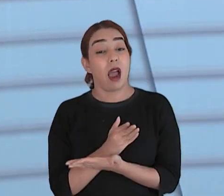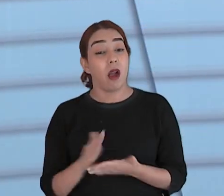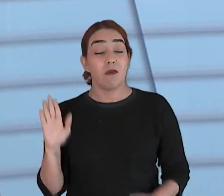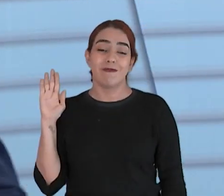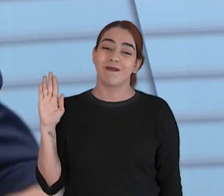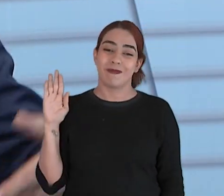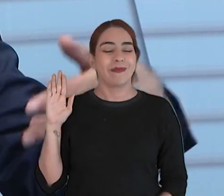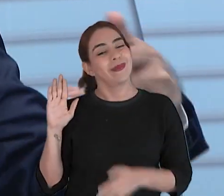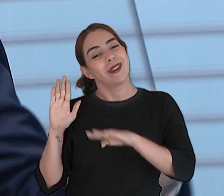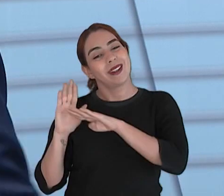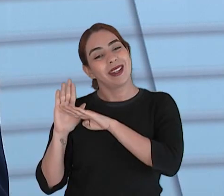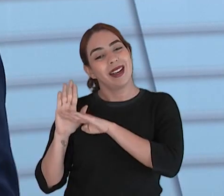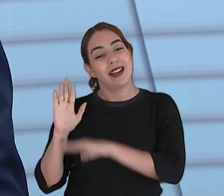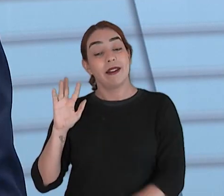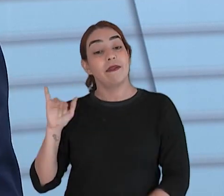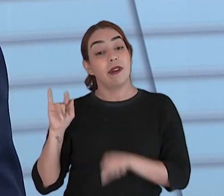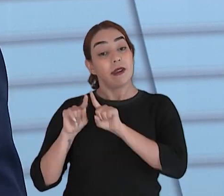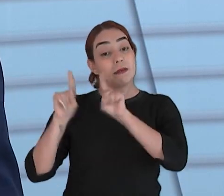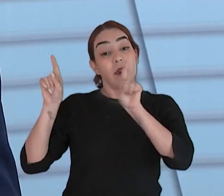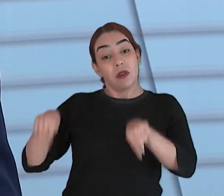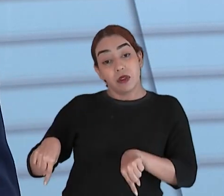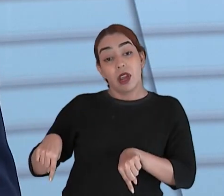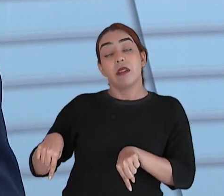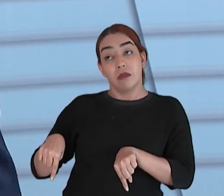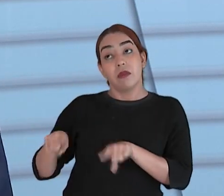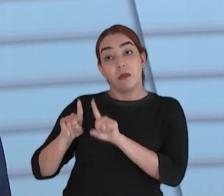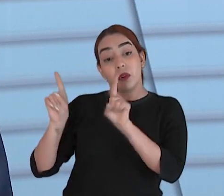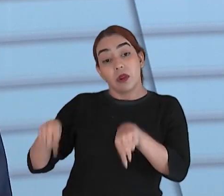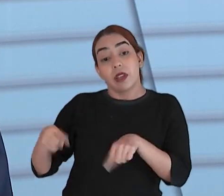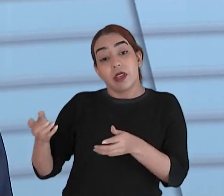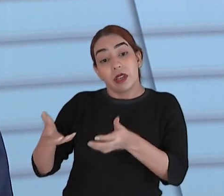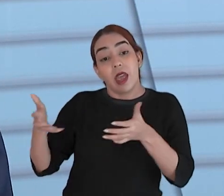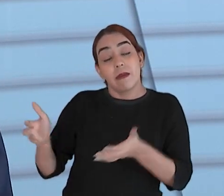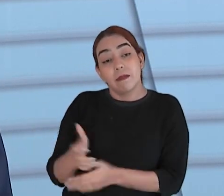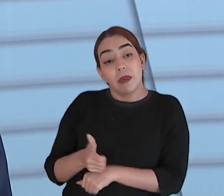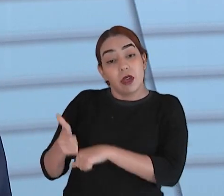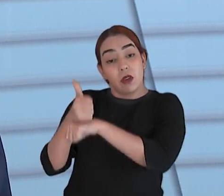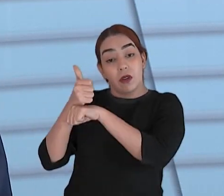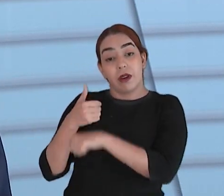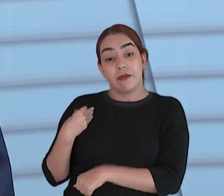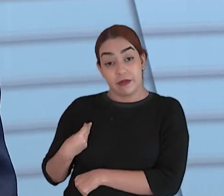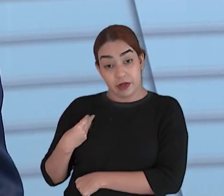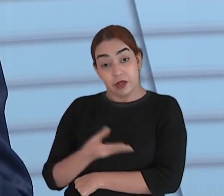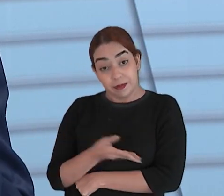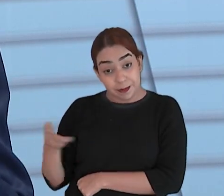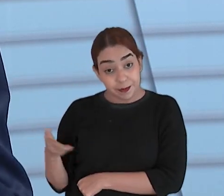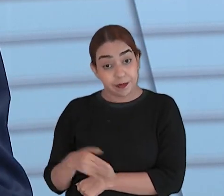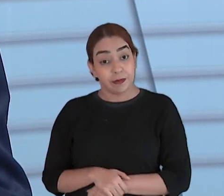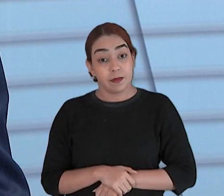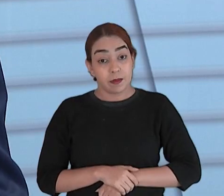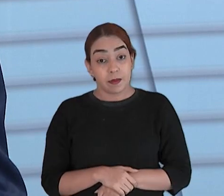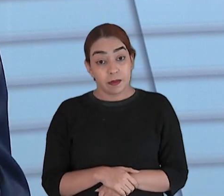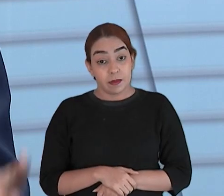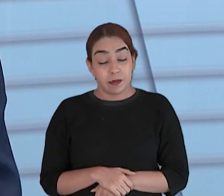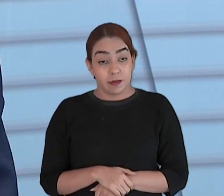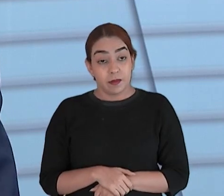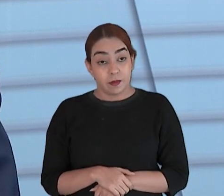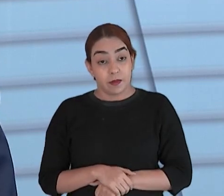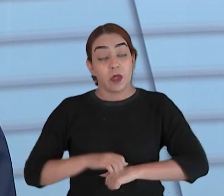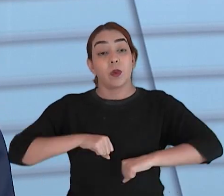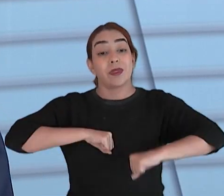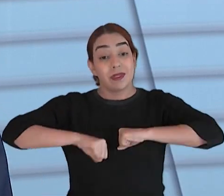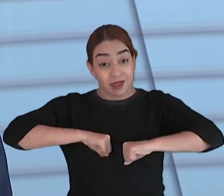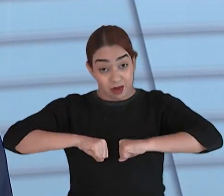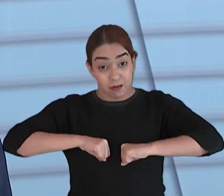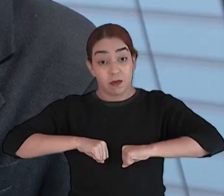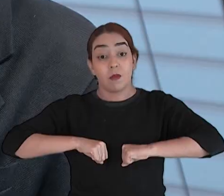a apresentar algum projeto para poder melhorar a vida dessas pessoas então eu acho que o debate é importante